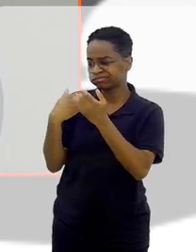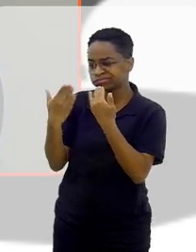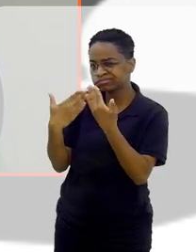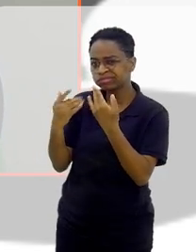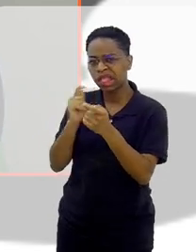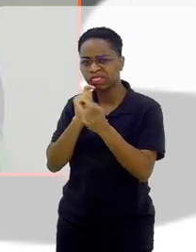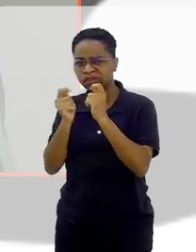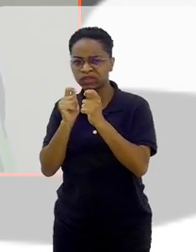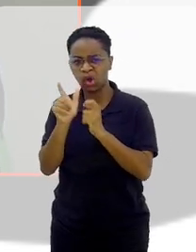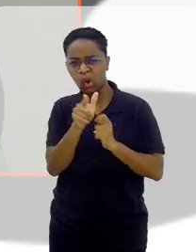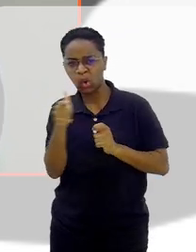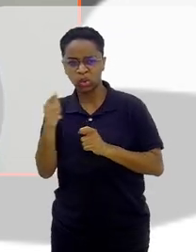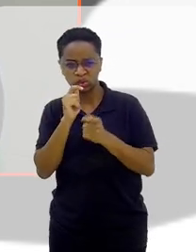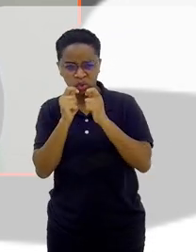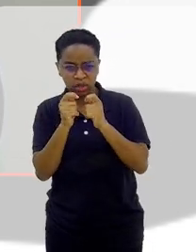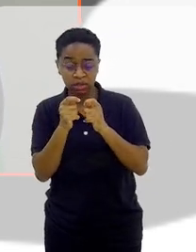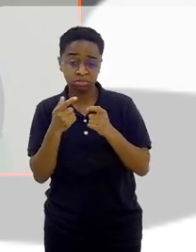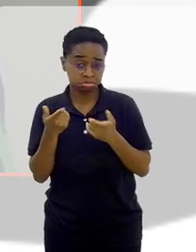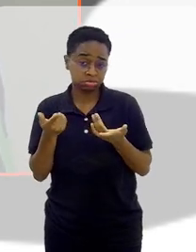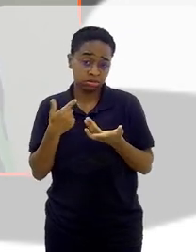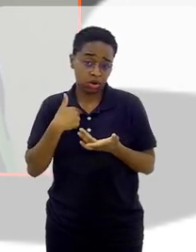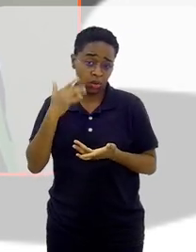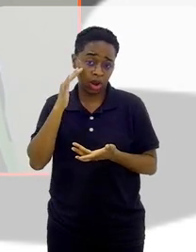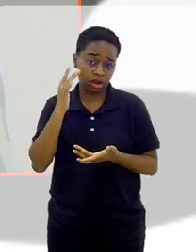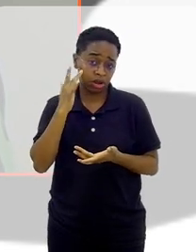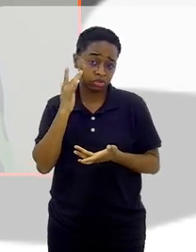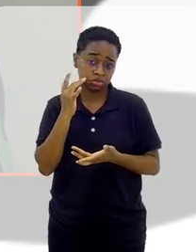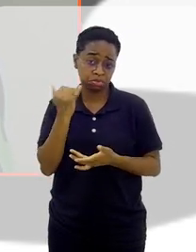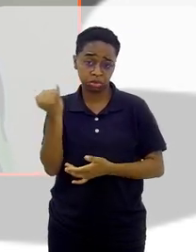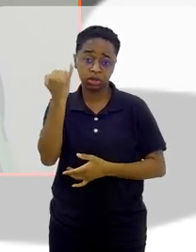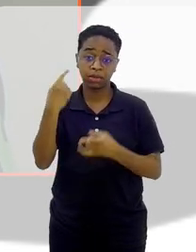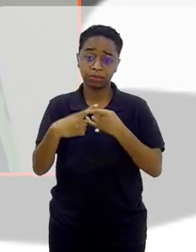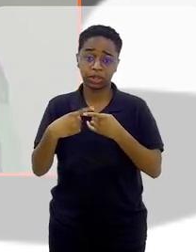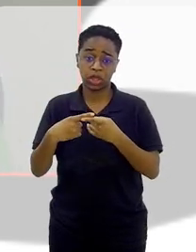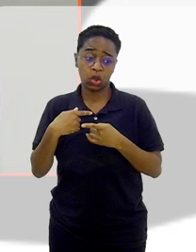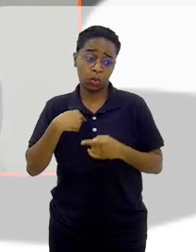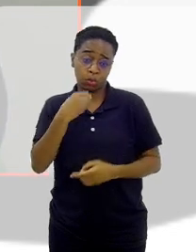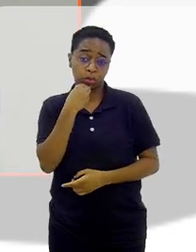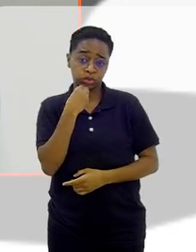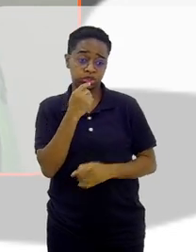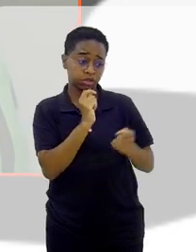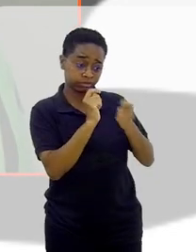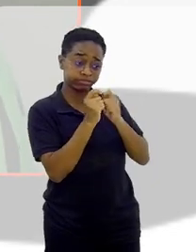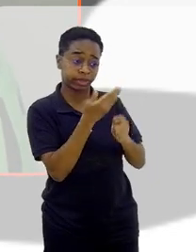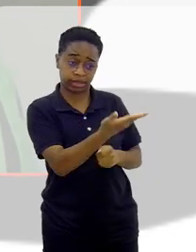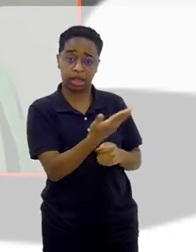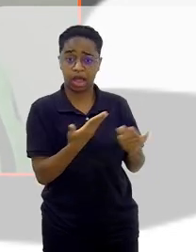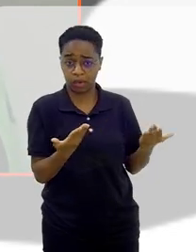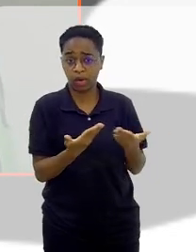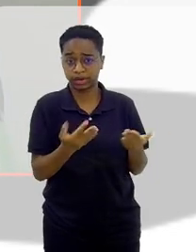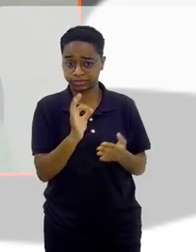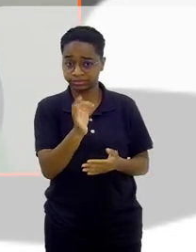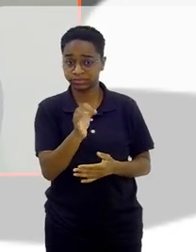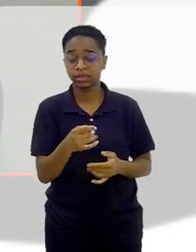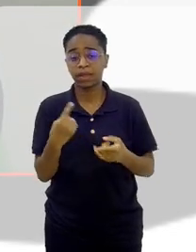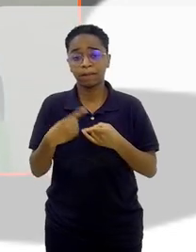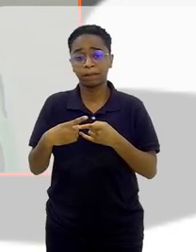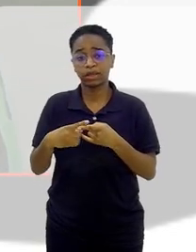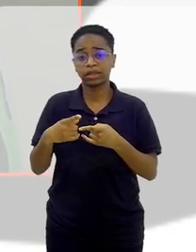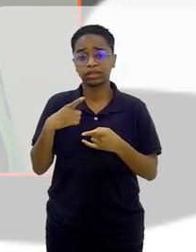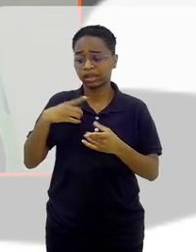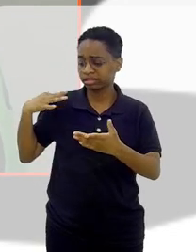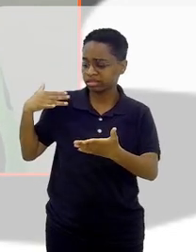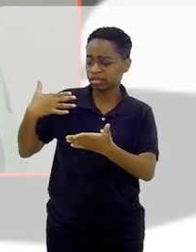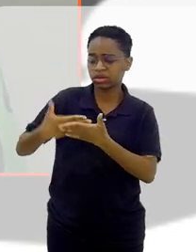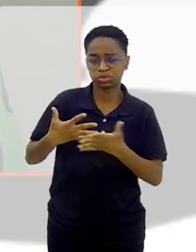jornalista? Por que não? Por que não? Você vê essa conversa nossa aqui, né? Eu também poderia estar te entrevistando, né? Pela sua